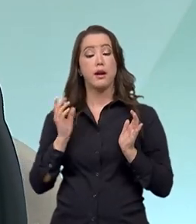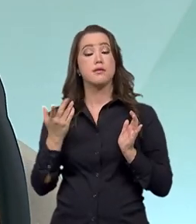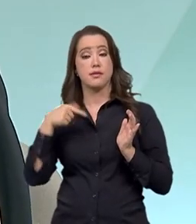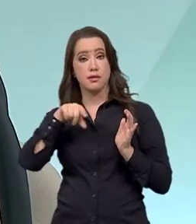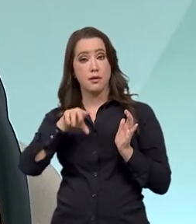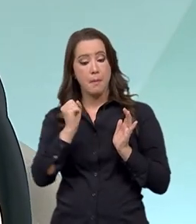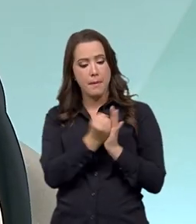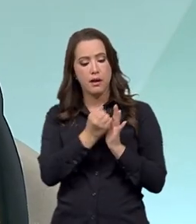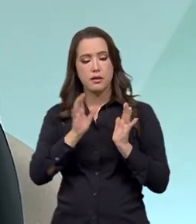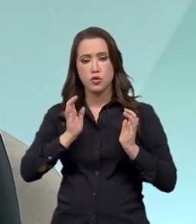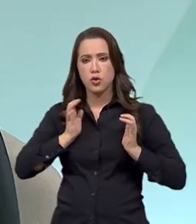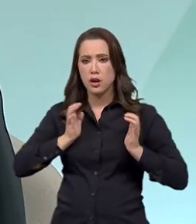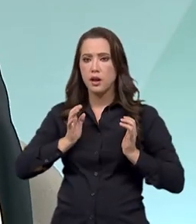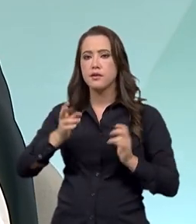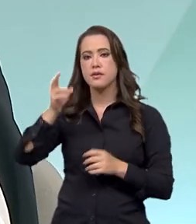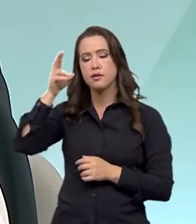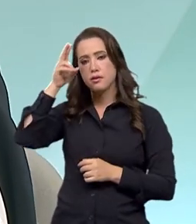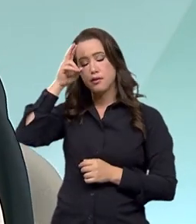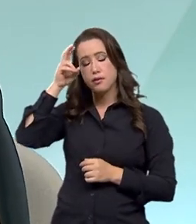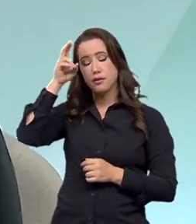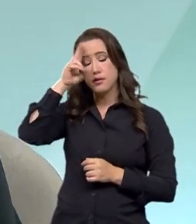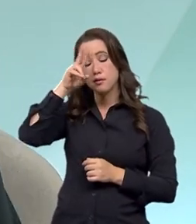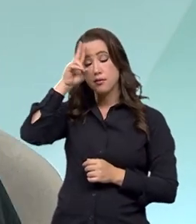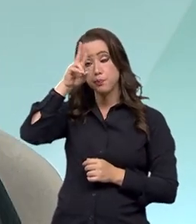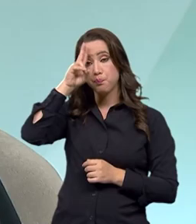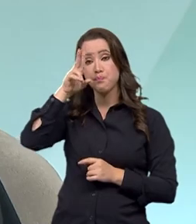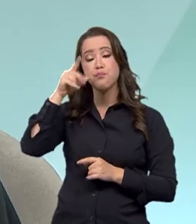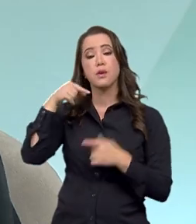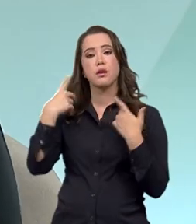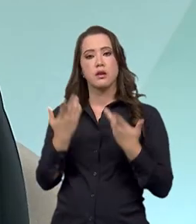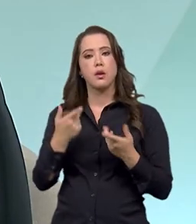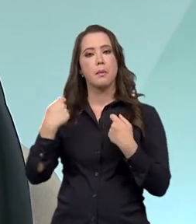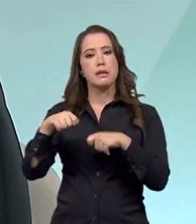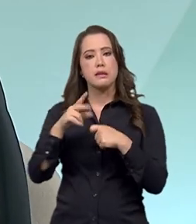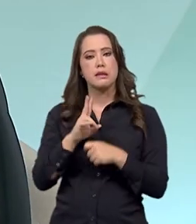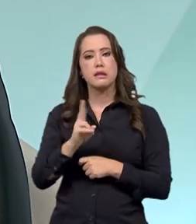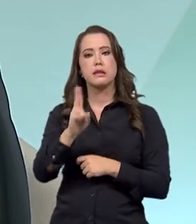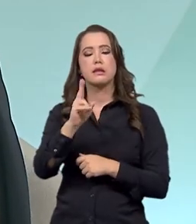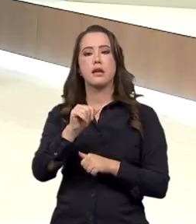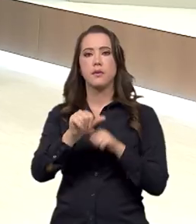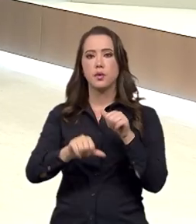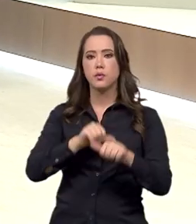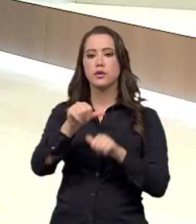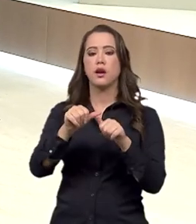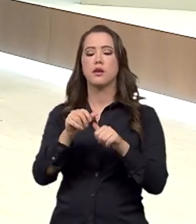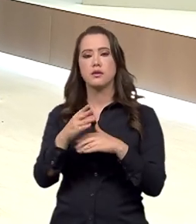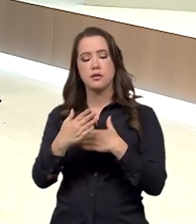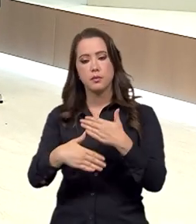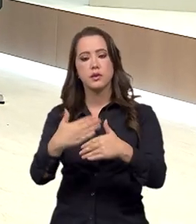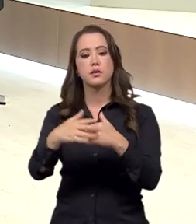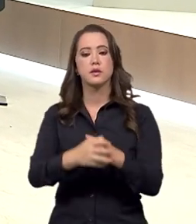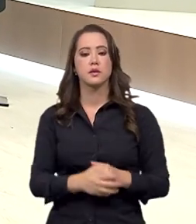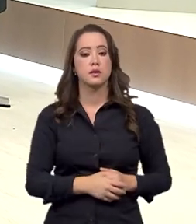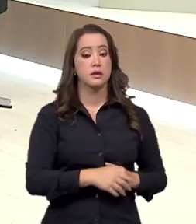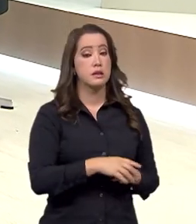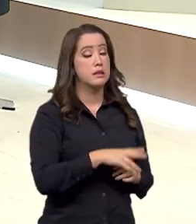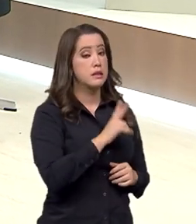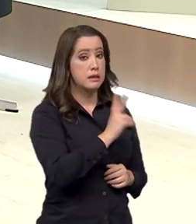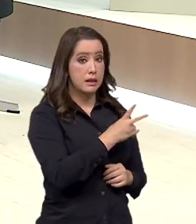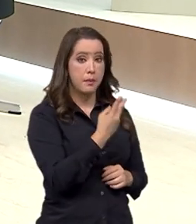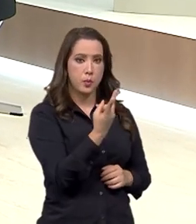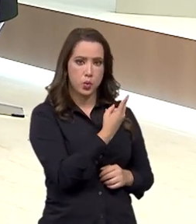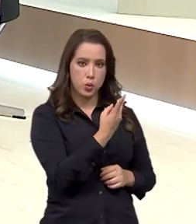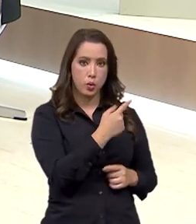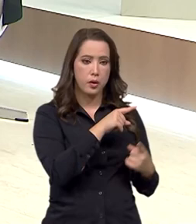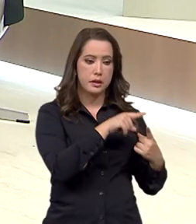a obrigação de revalidar esses bens, né? De tempos em tempos. E nós chegamos... Serve para o material e para o imaterial também, ou só